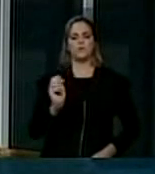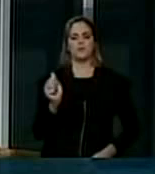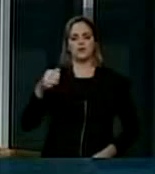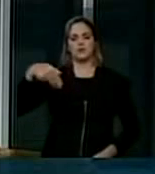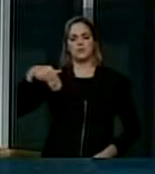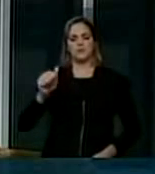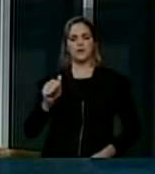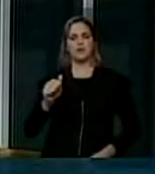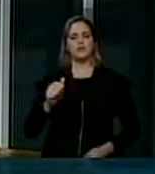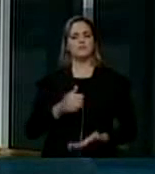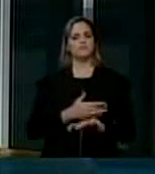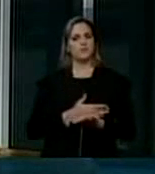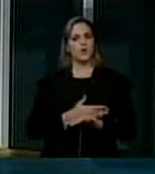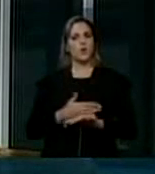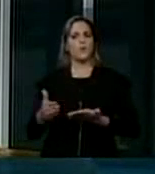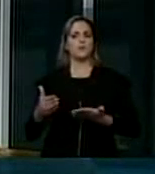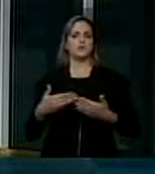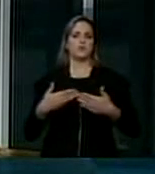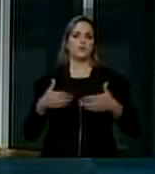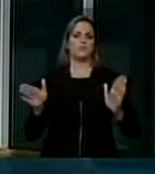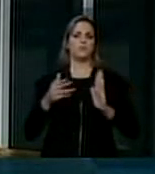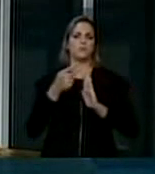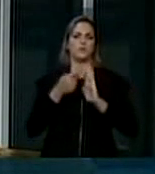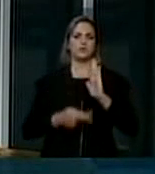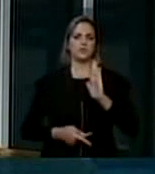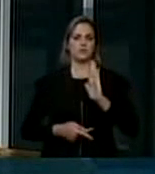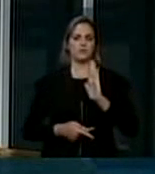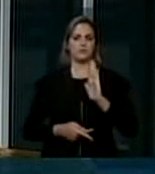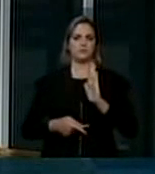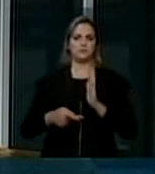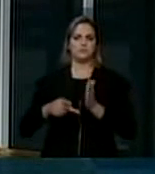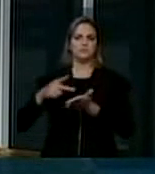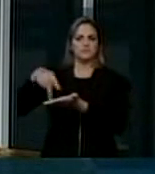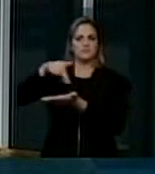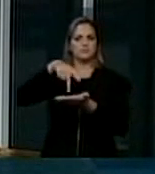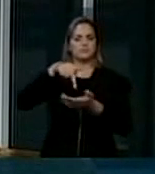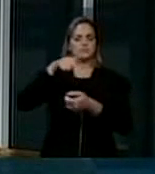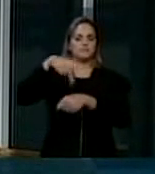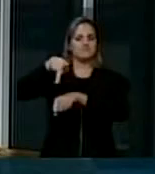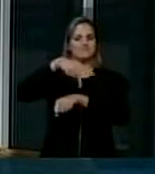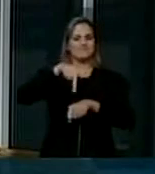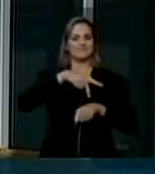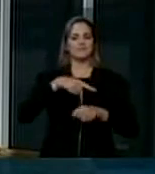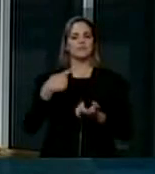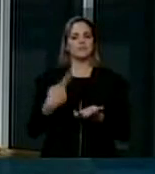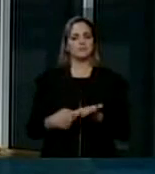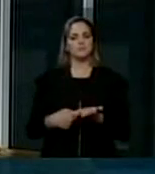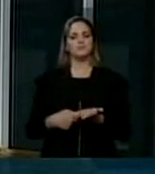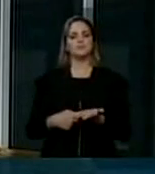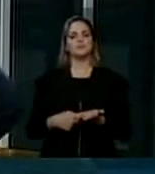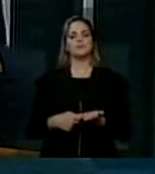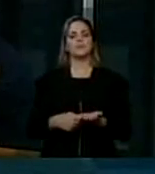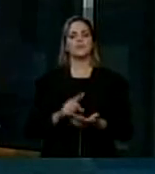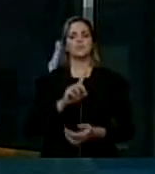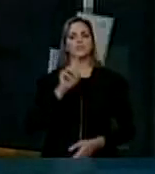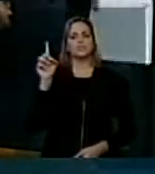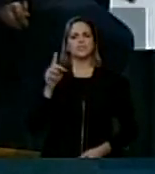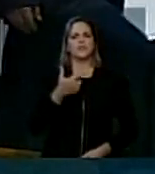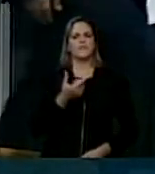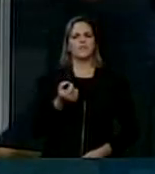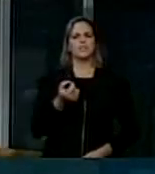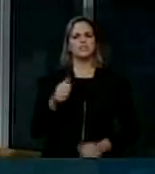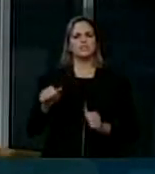este projeto Governo Aberto no dia 20 de setembro de